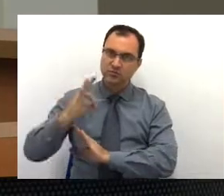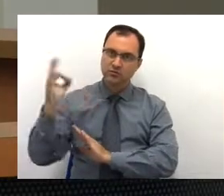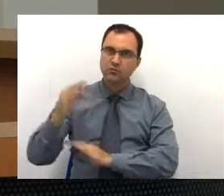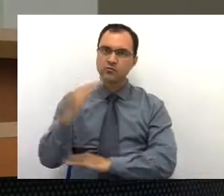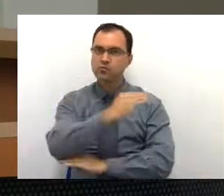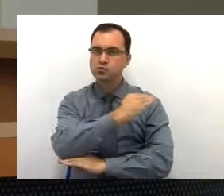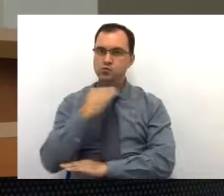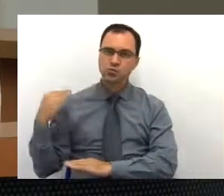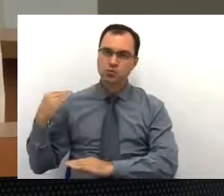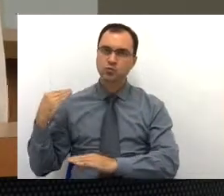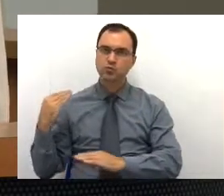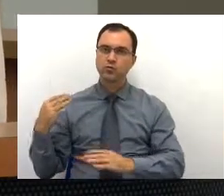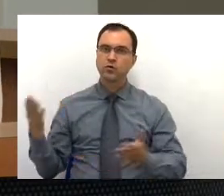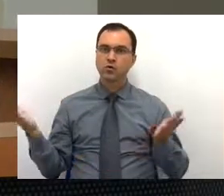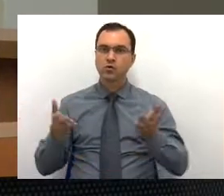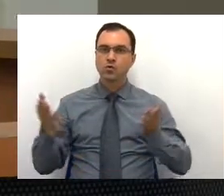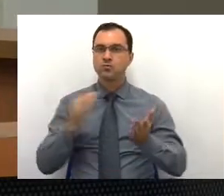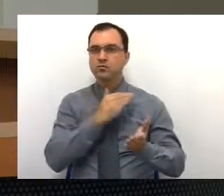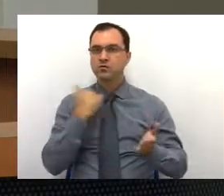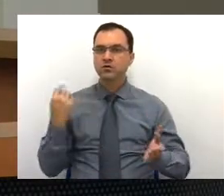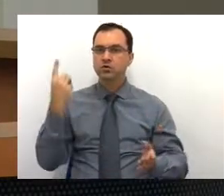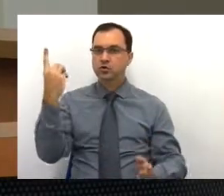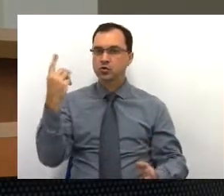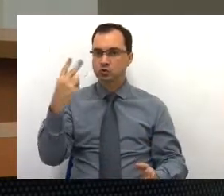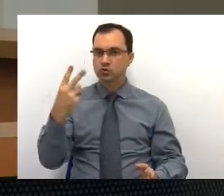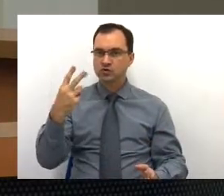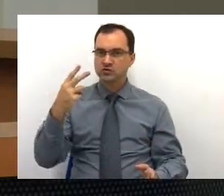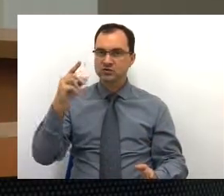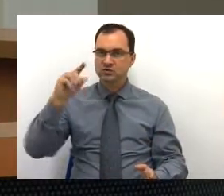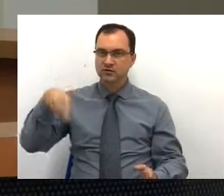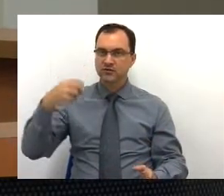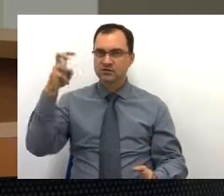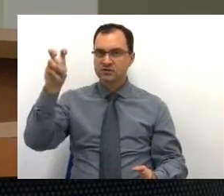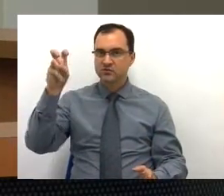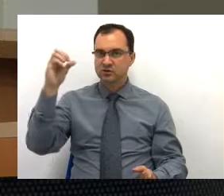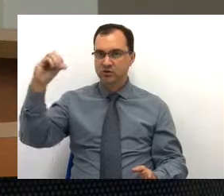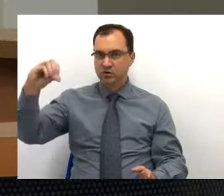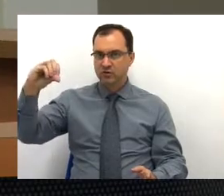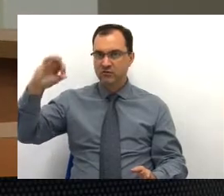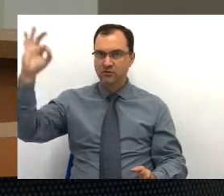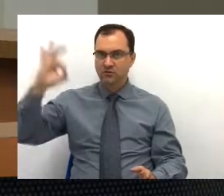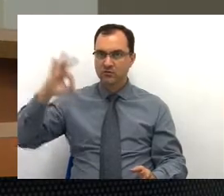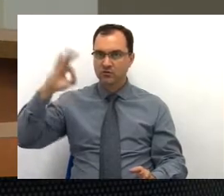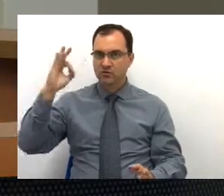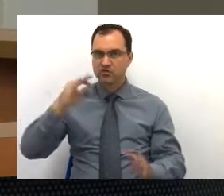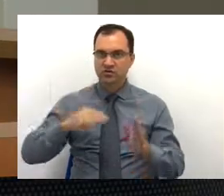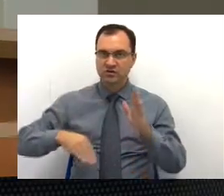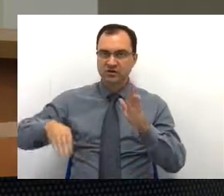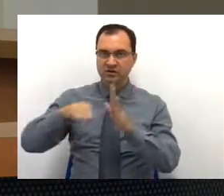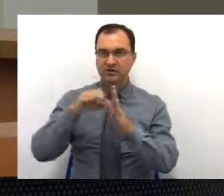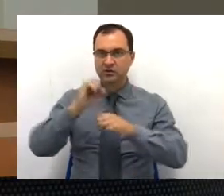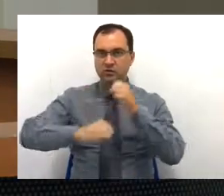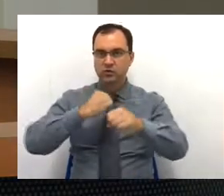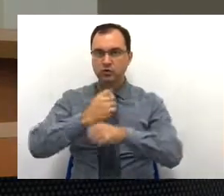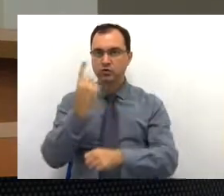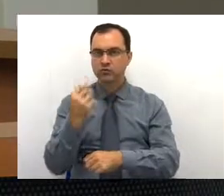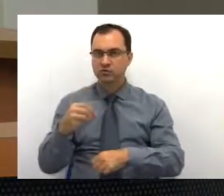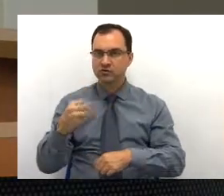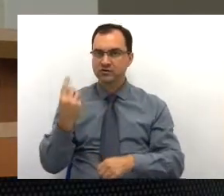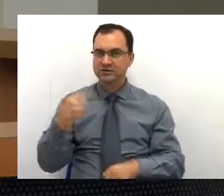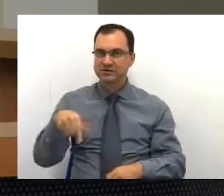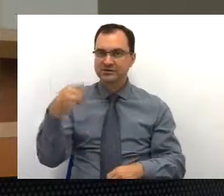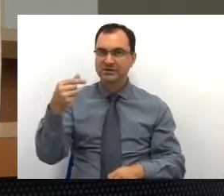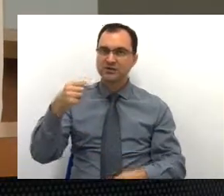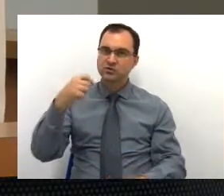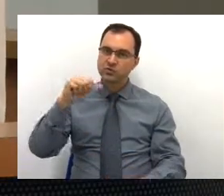mortalidade, hoje a taxa de 12,59, o objetivo é chegar em 2017 com a taxa de mortalidade